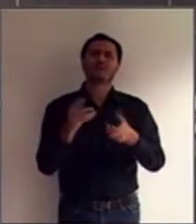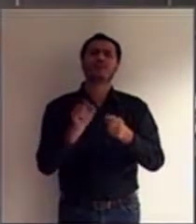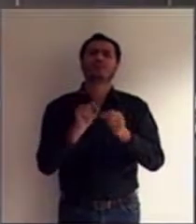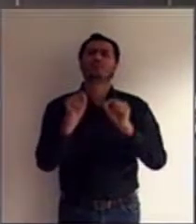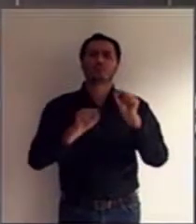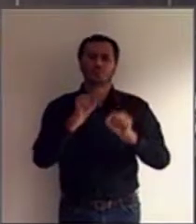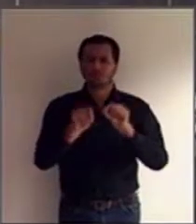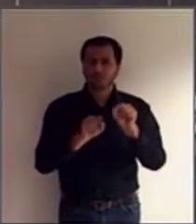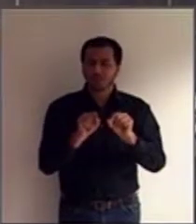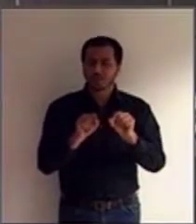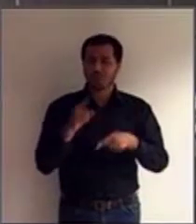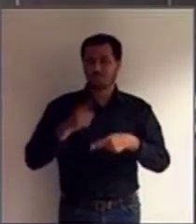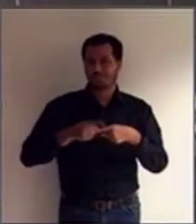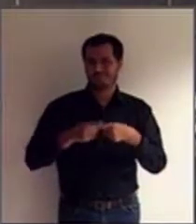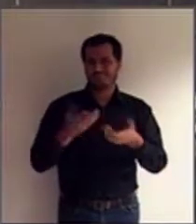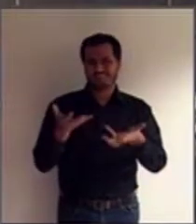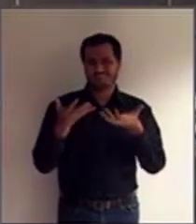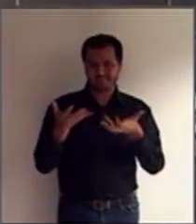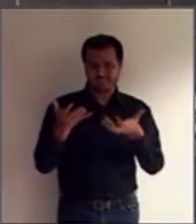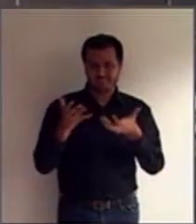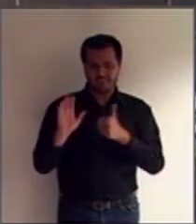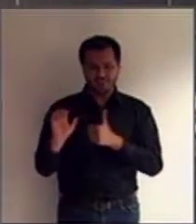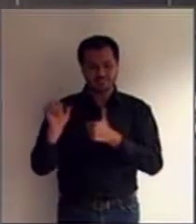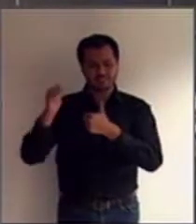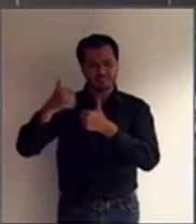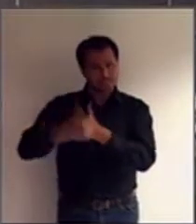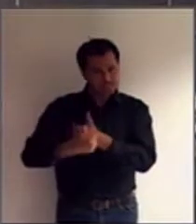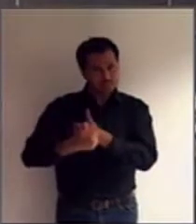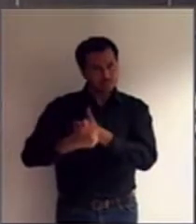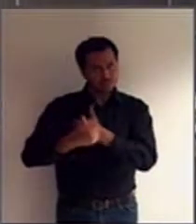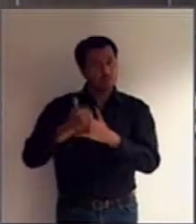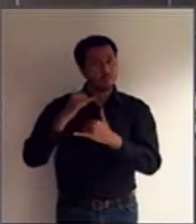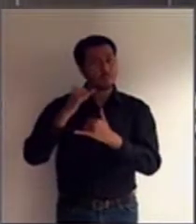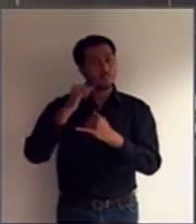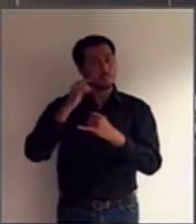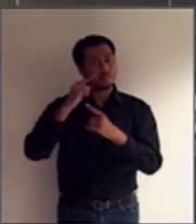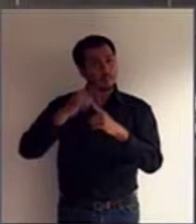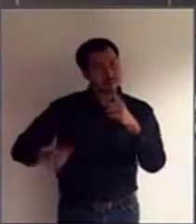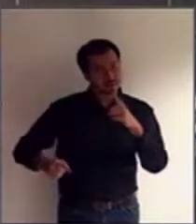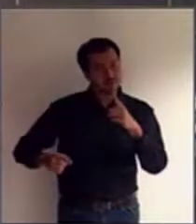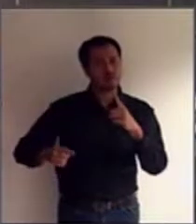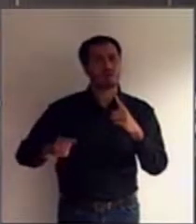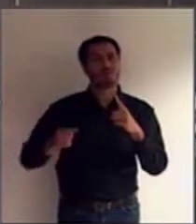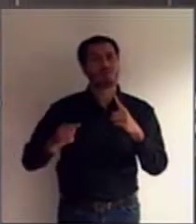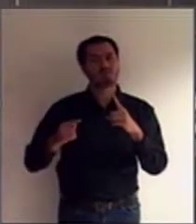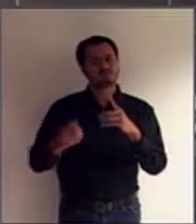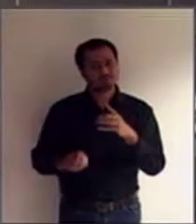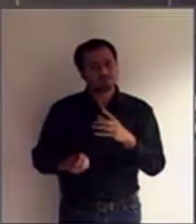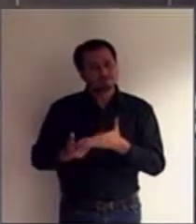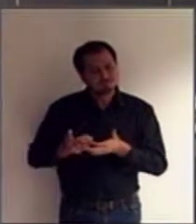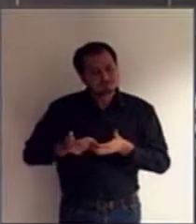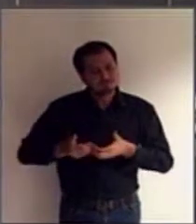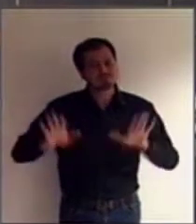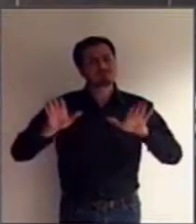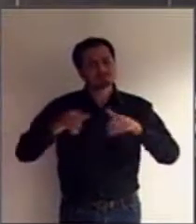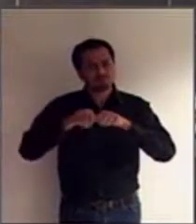seja adotada no Brasil pela comunidade jurídica como regra e não mais como uma possibilidade